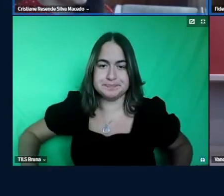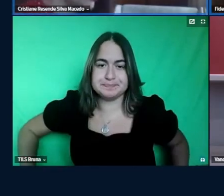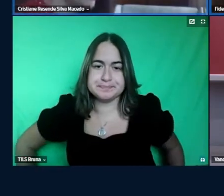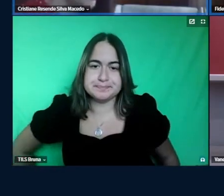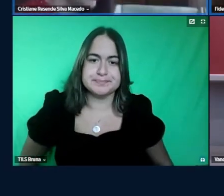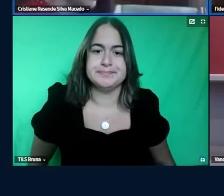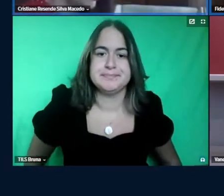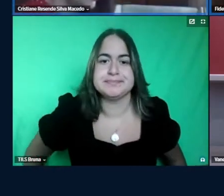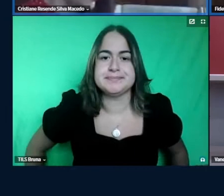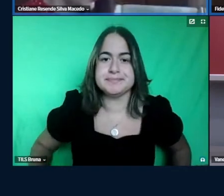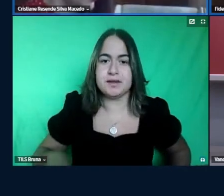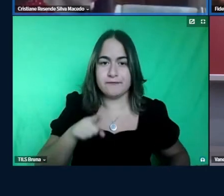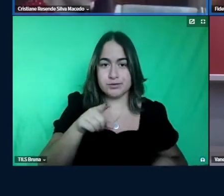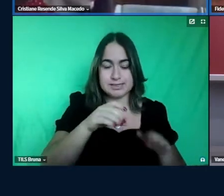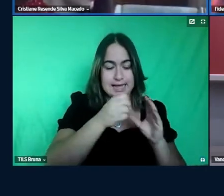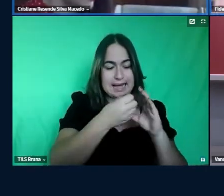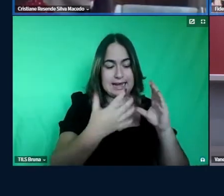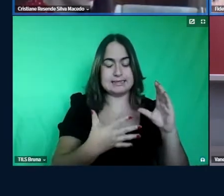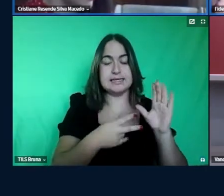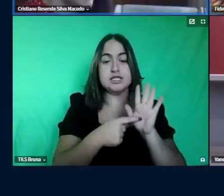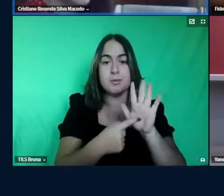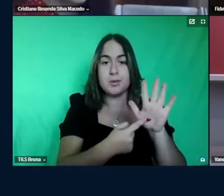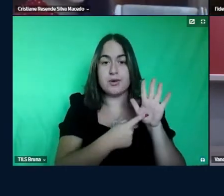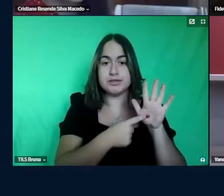você caracteriza sua pesquisa como